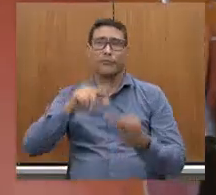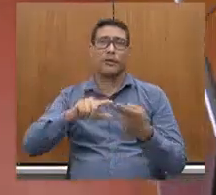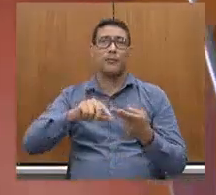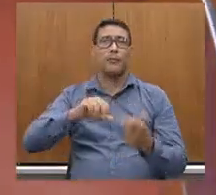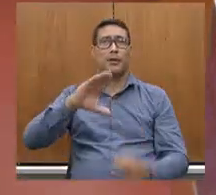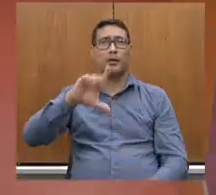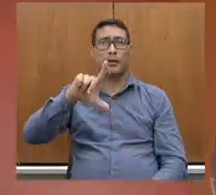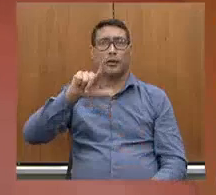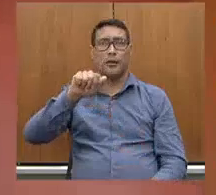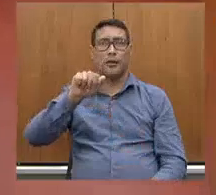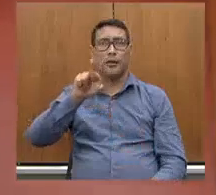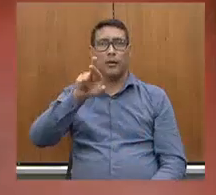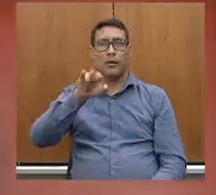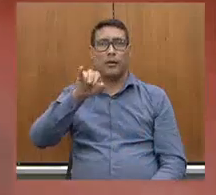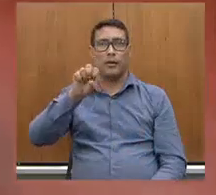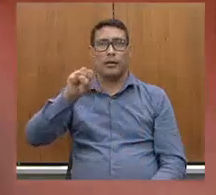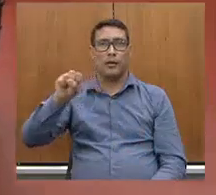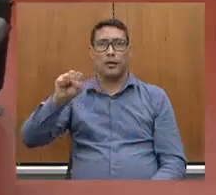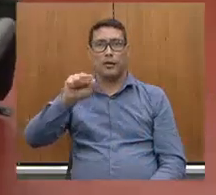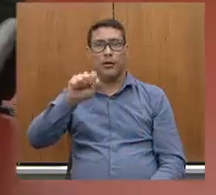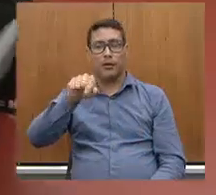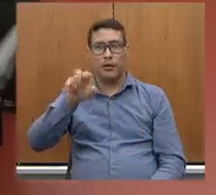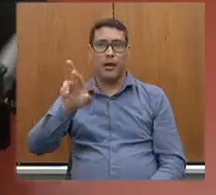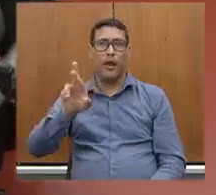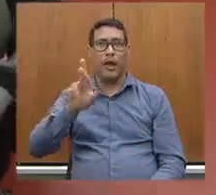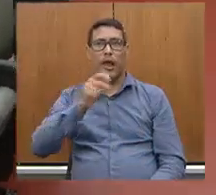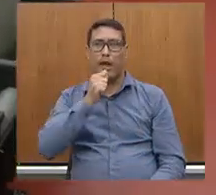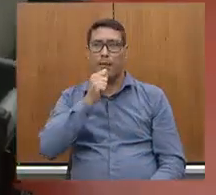repórter fotográfica. Cadê a Clarissa, gente?